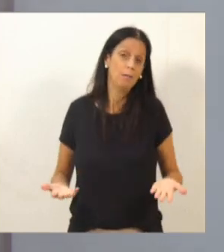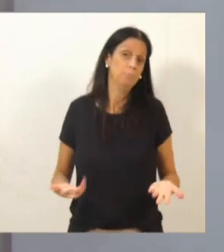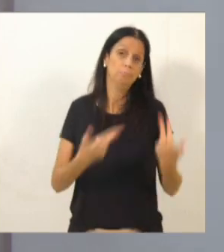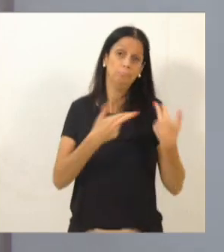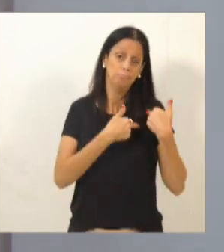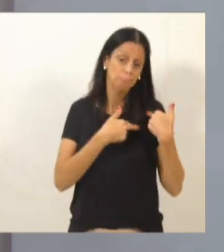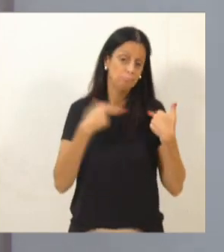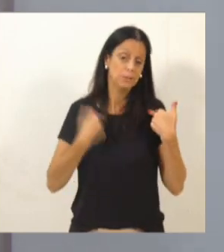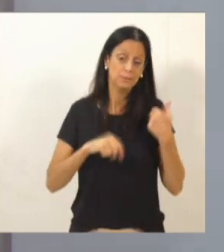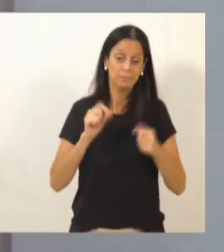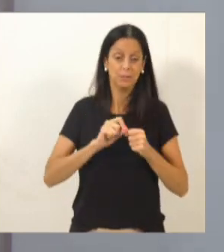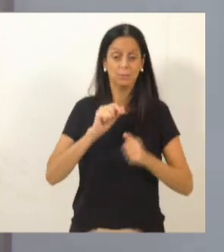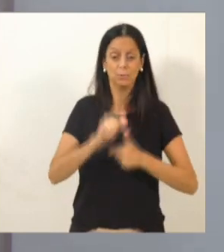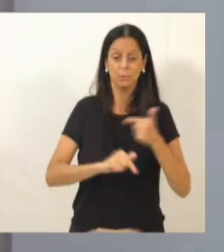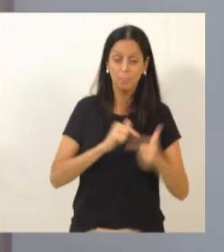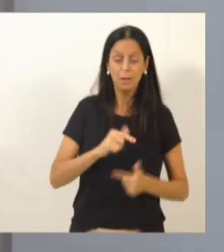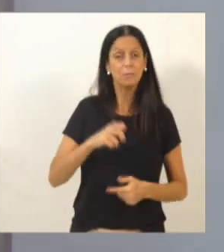efetiva,